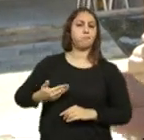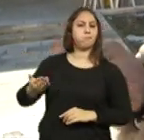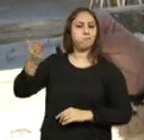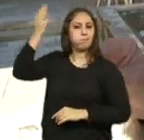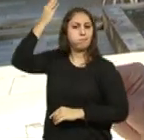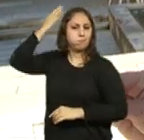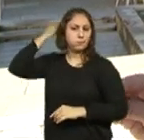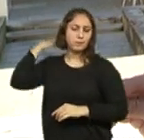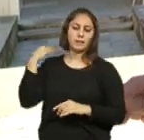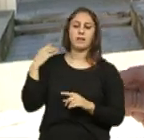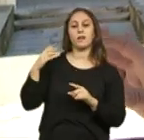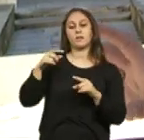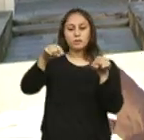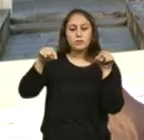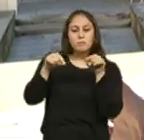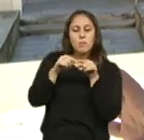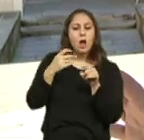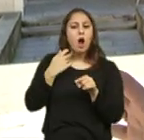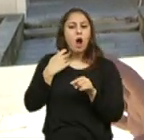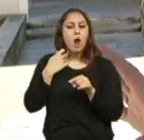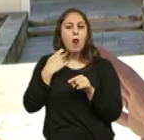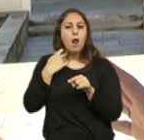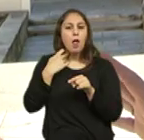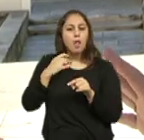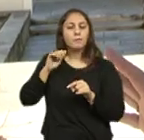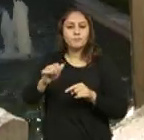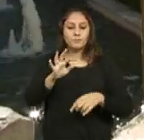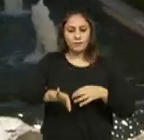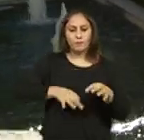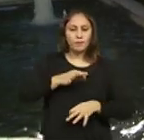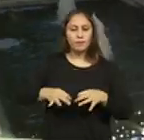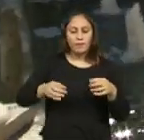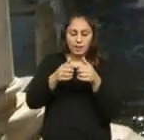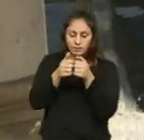pequenos oratórios reservados aos fratos cruzos.